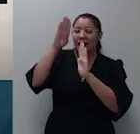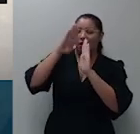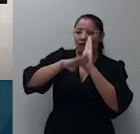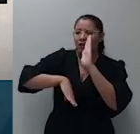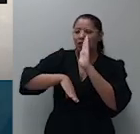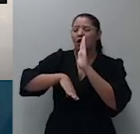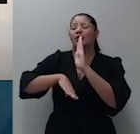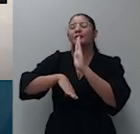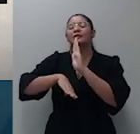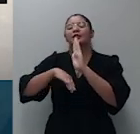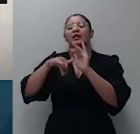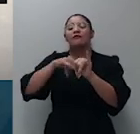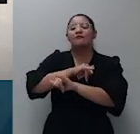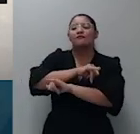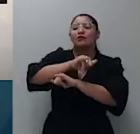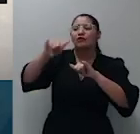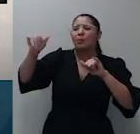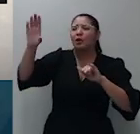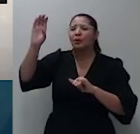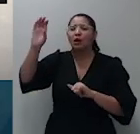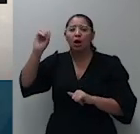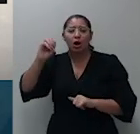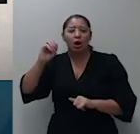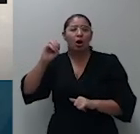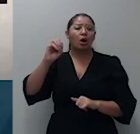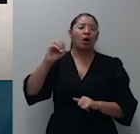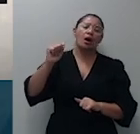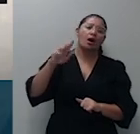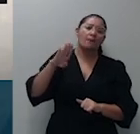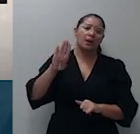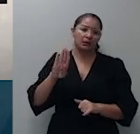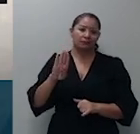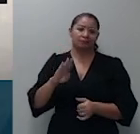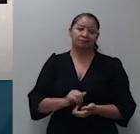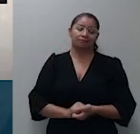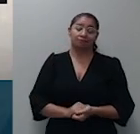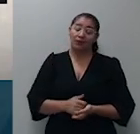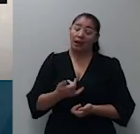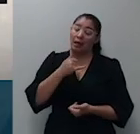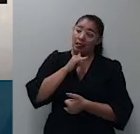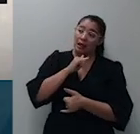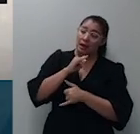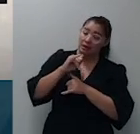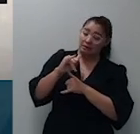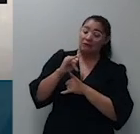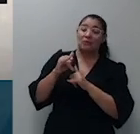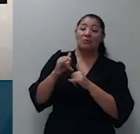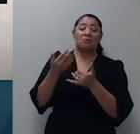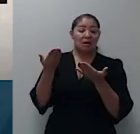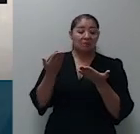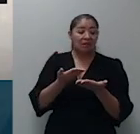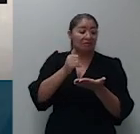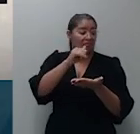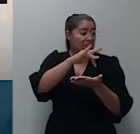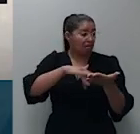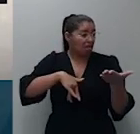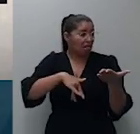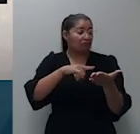pela OAB então daí também um argumento para a inexistência segundo compreendem de vício